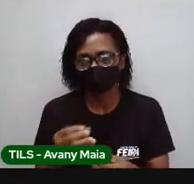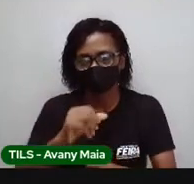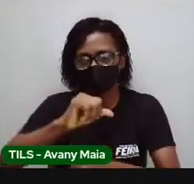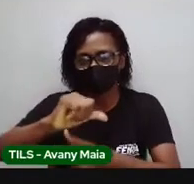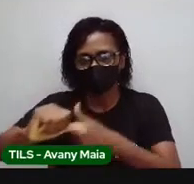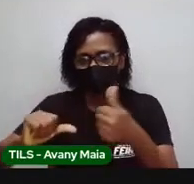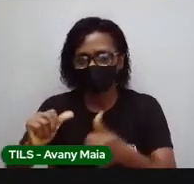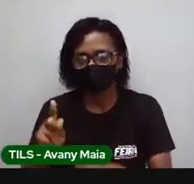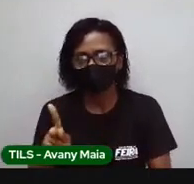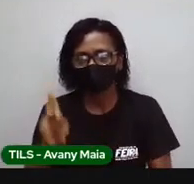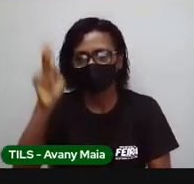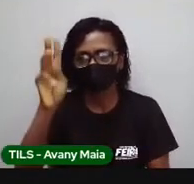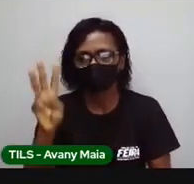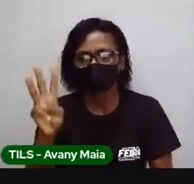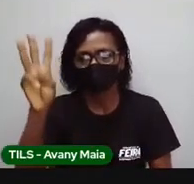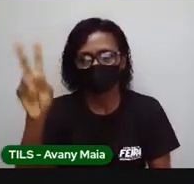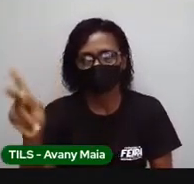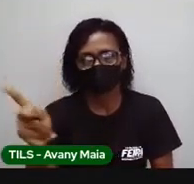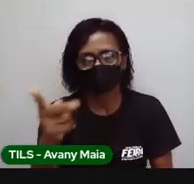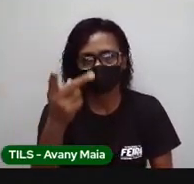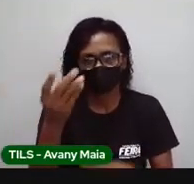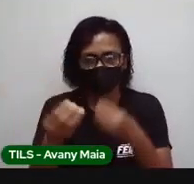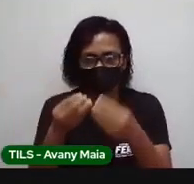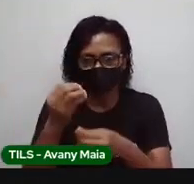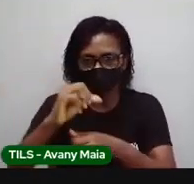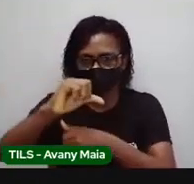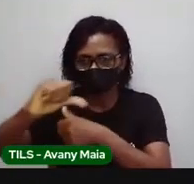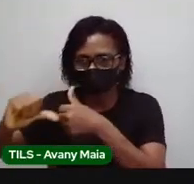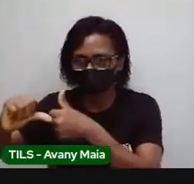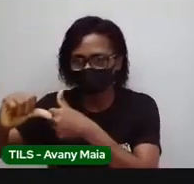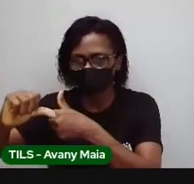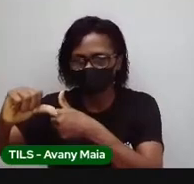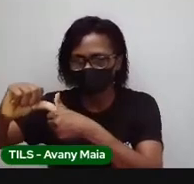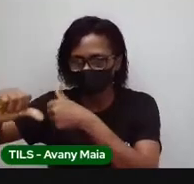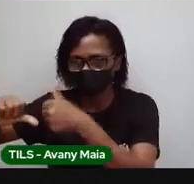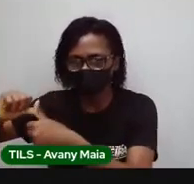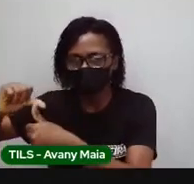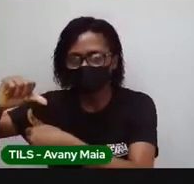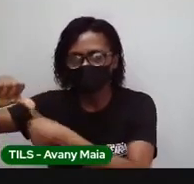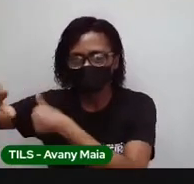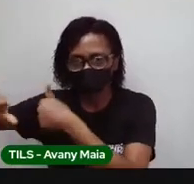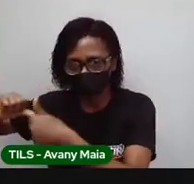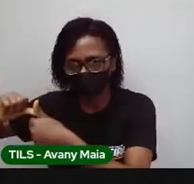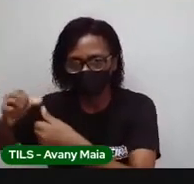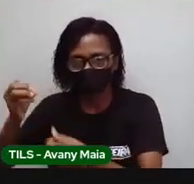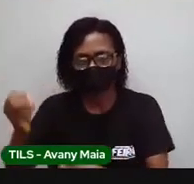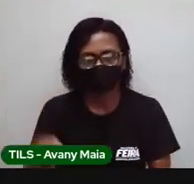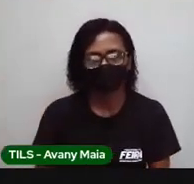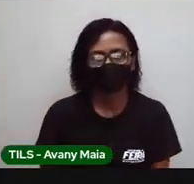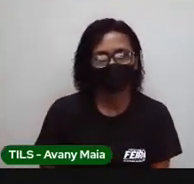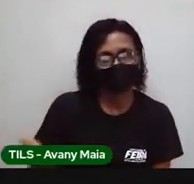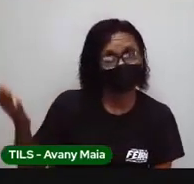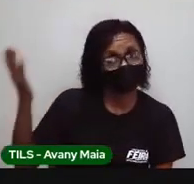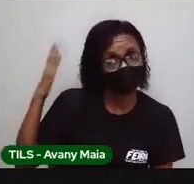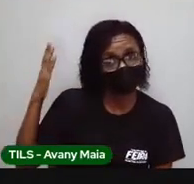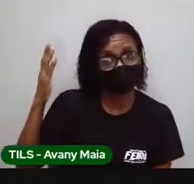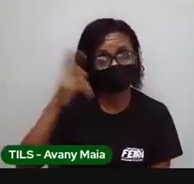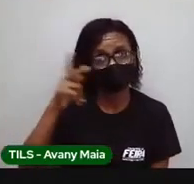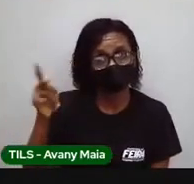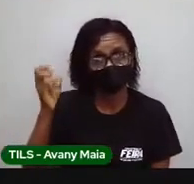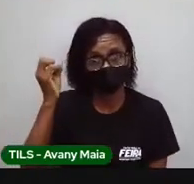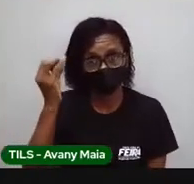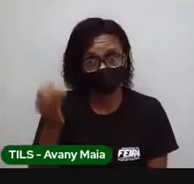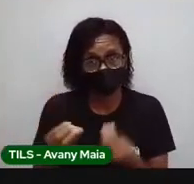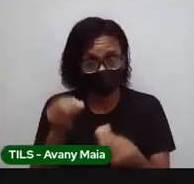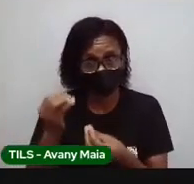que do grama para o quilograma é só dividir por mil. Então,